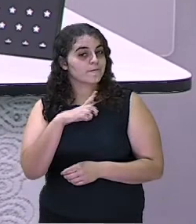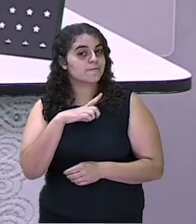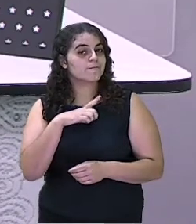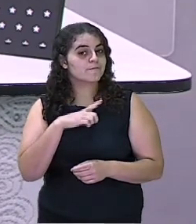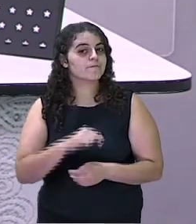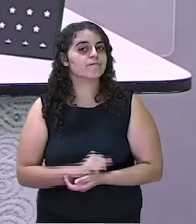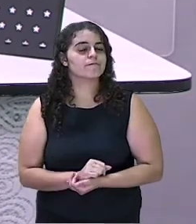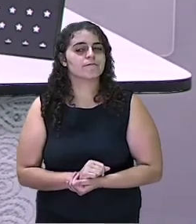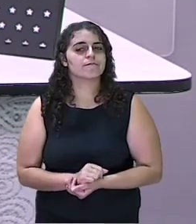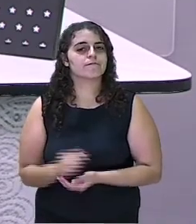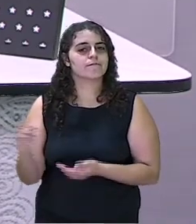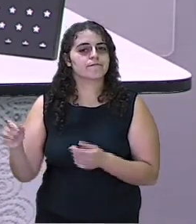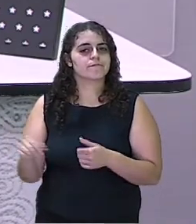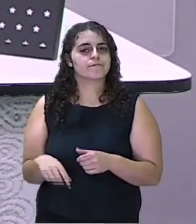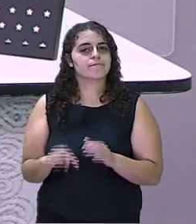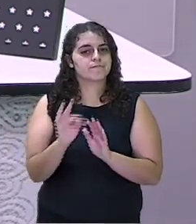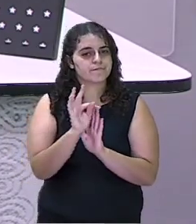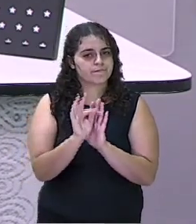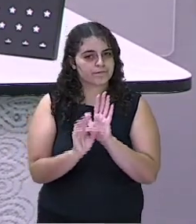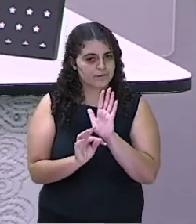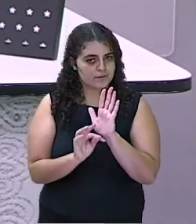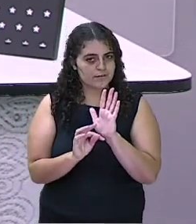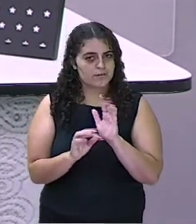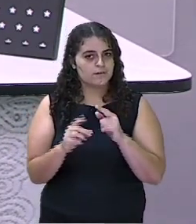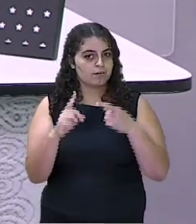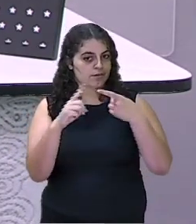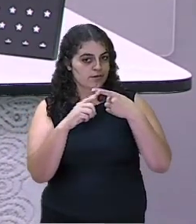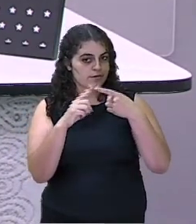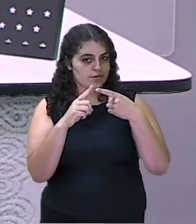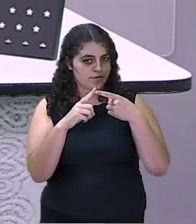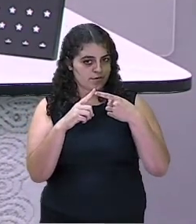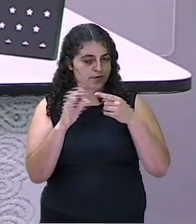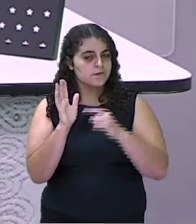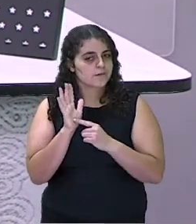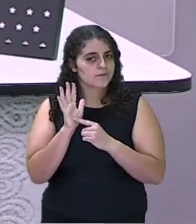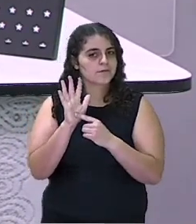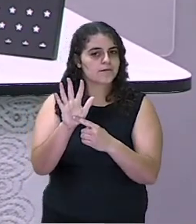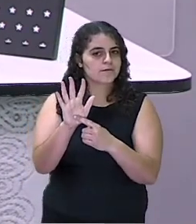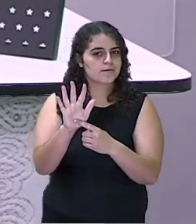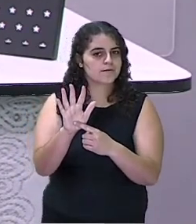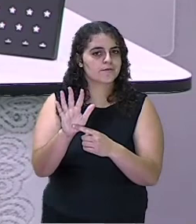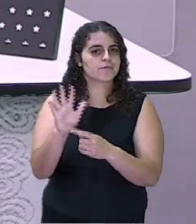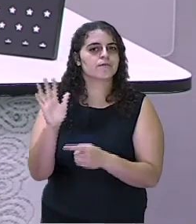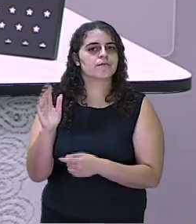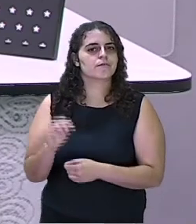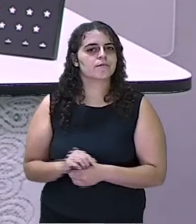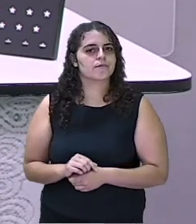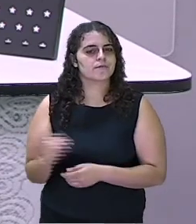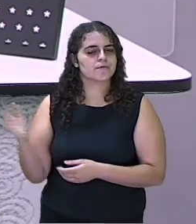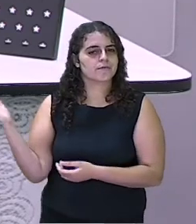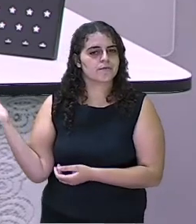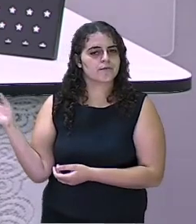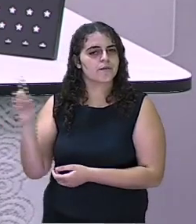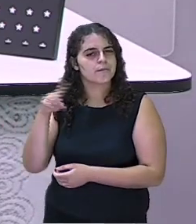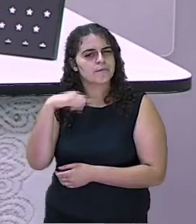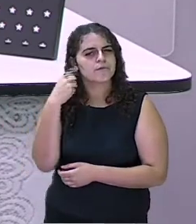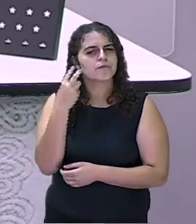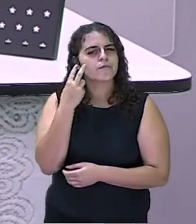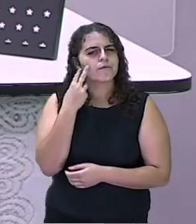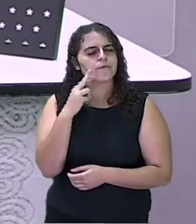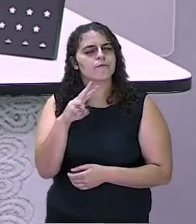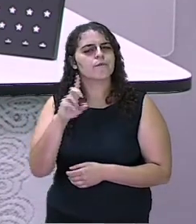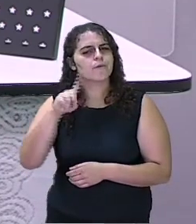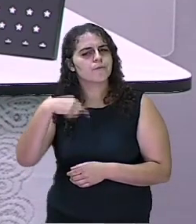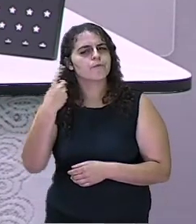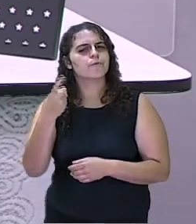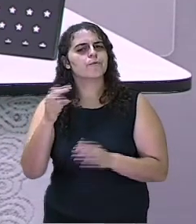apresentou os materiais necessários. Não foi? Vamos ver o texto 2